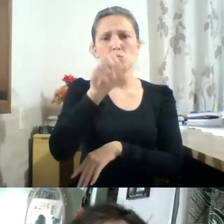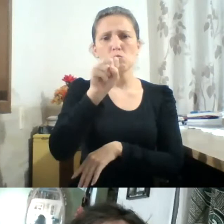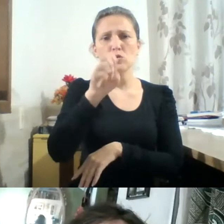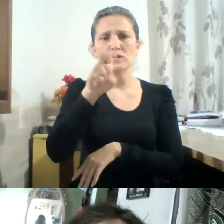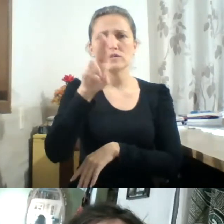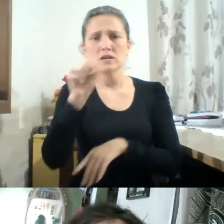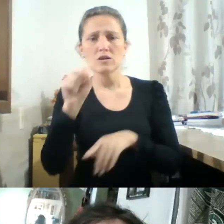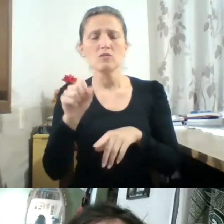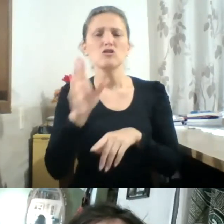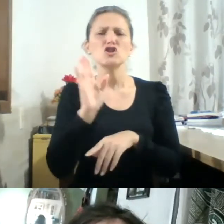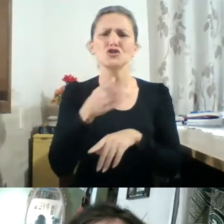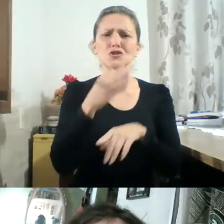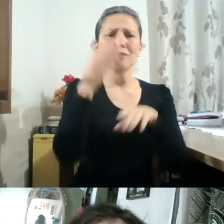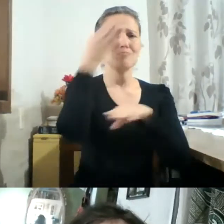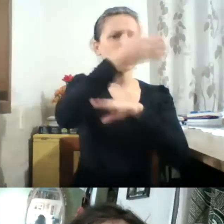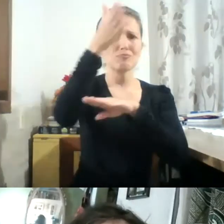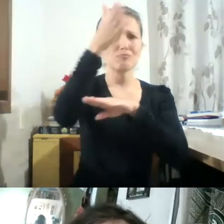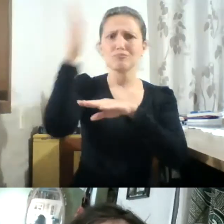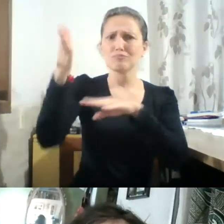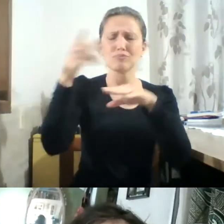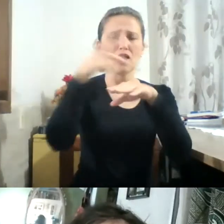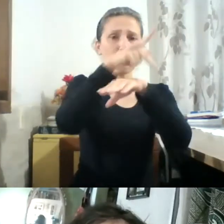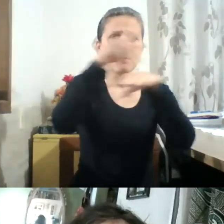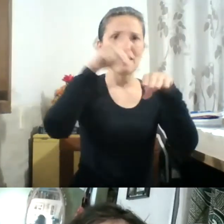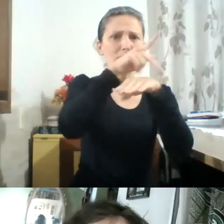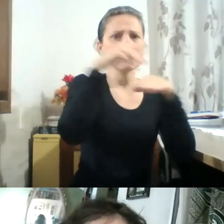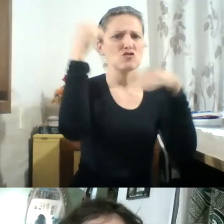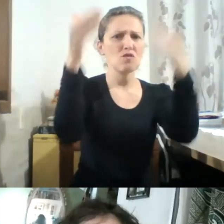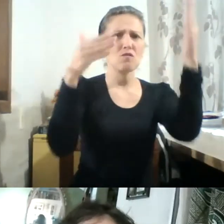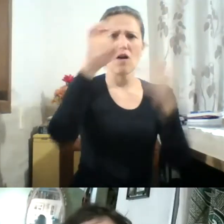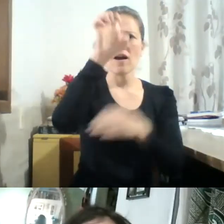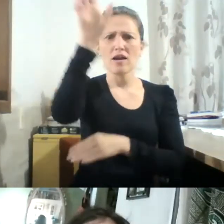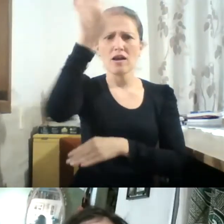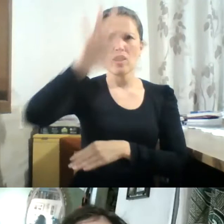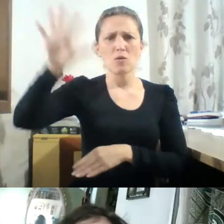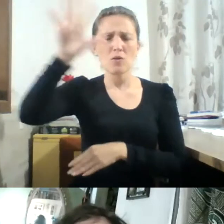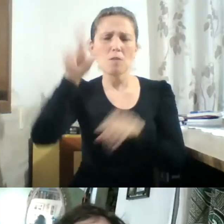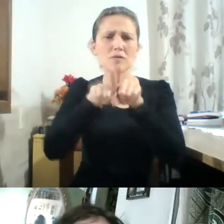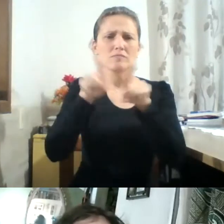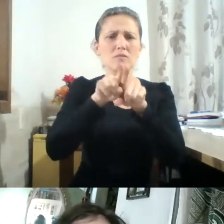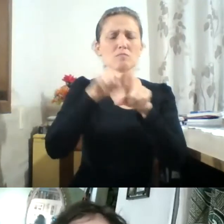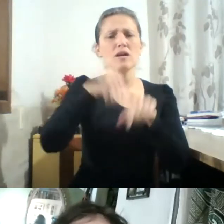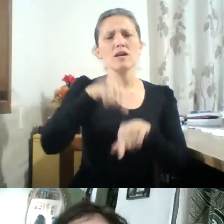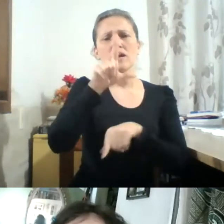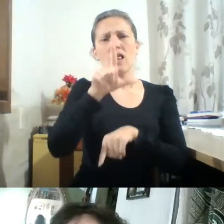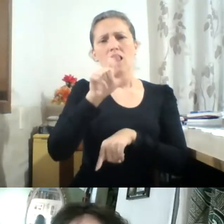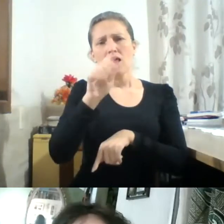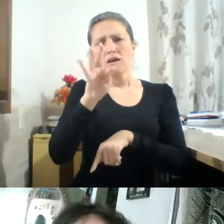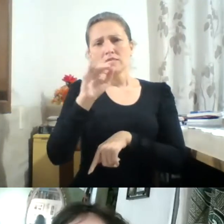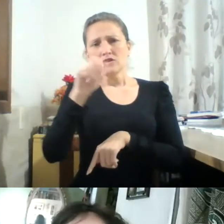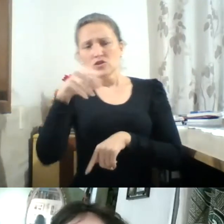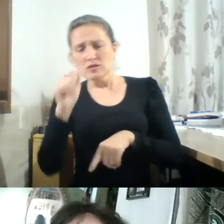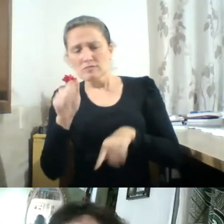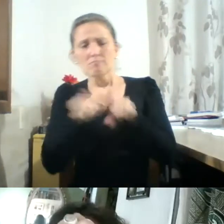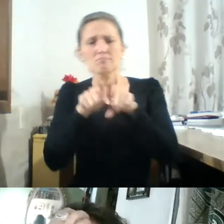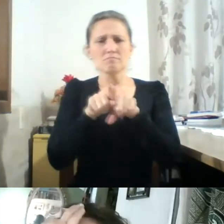Iorque, Biblioteca Nacional de França, Centro de Imagem no México, Museu de Arte de São Paulo, Museu de Arte Moderna de São